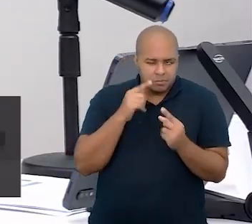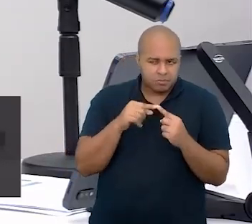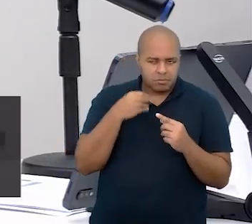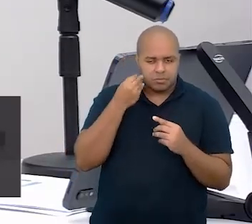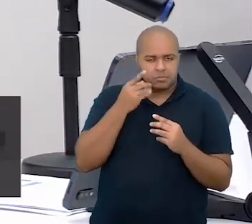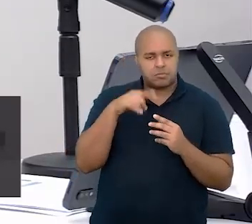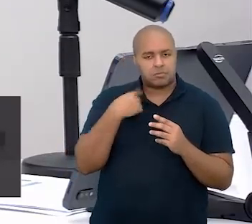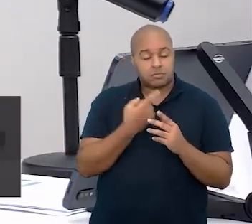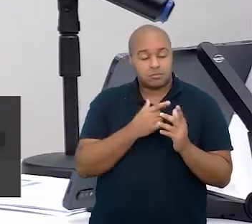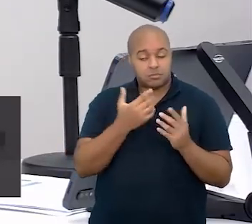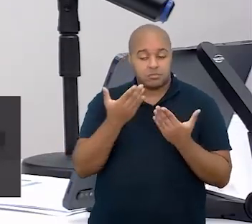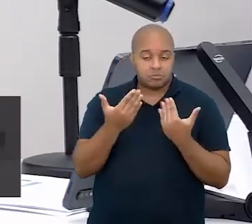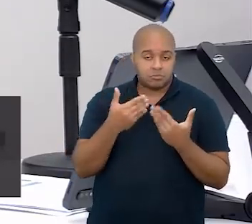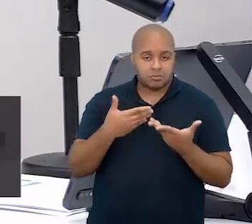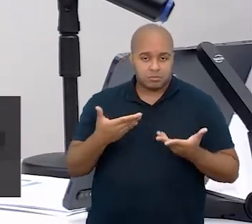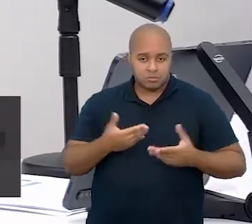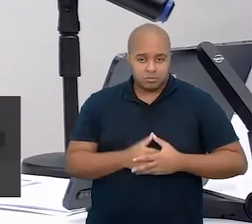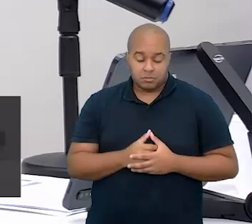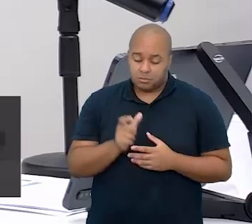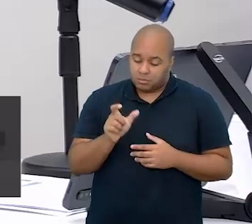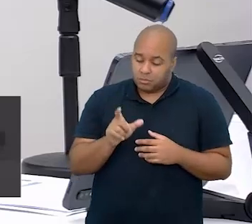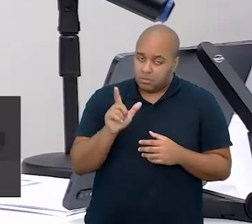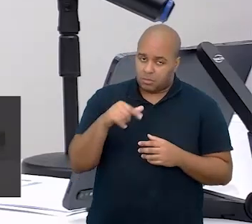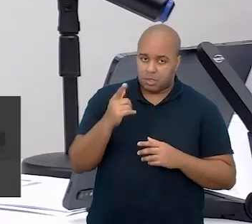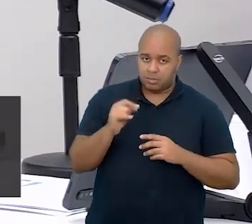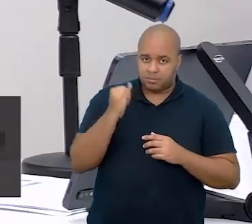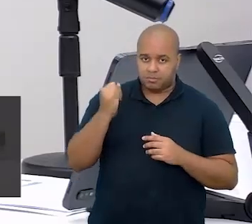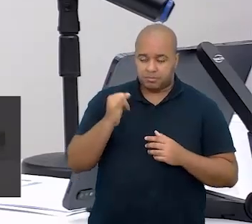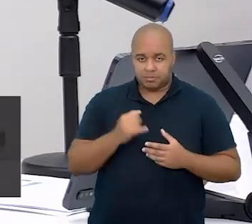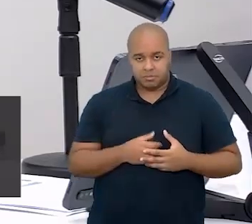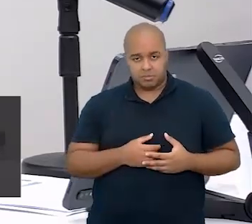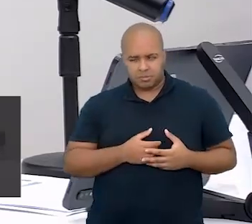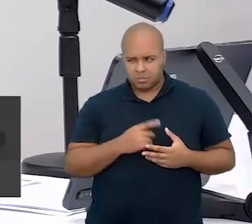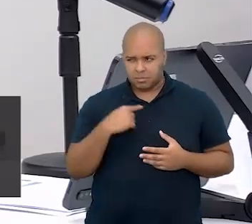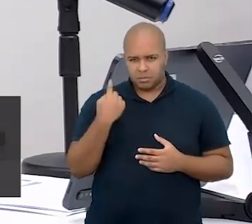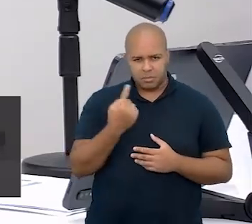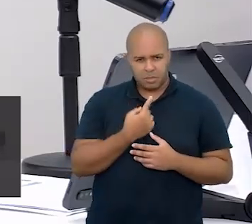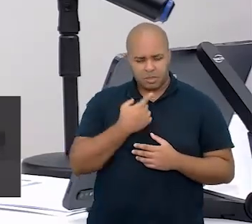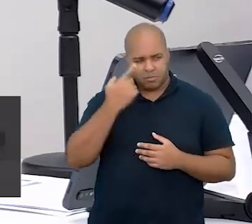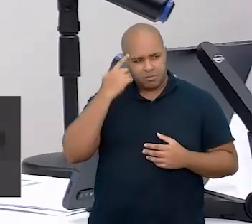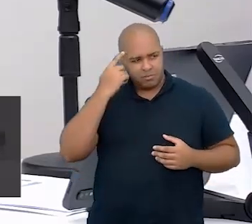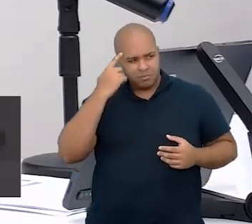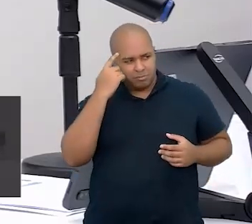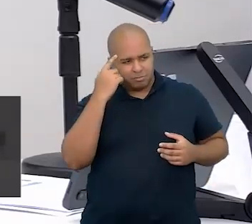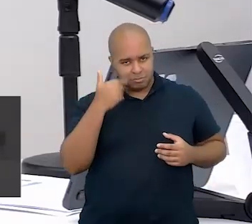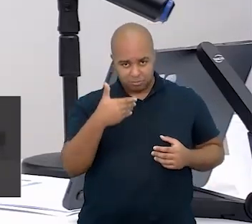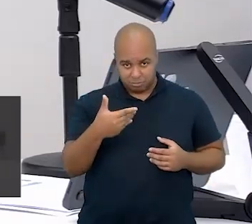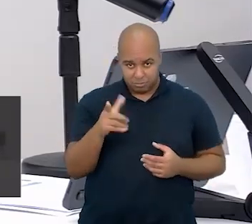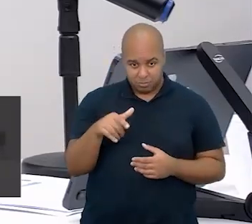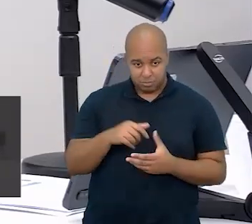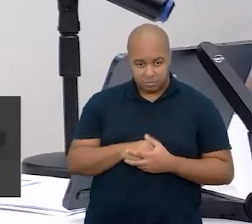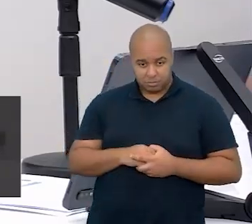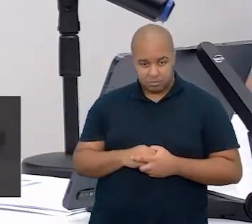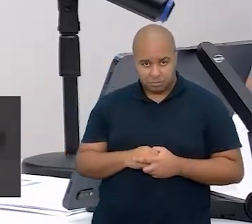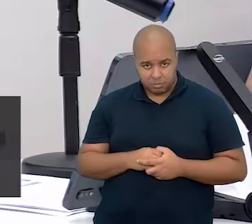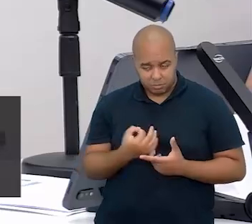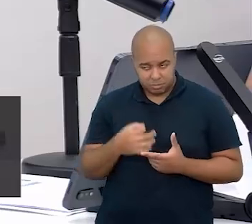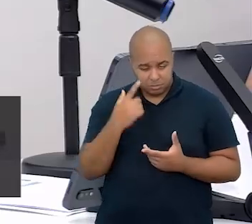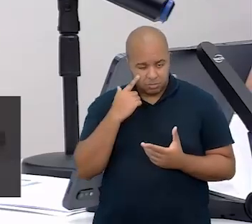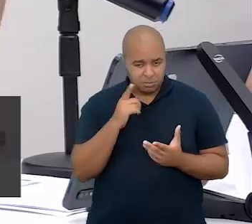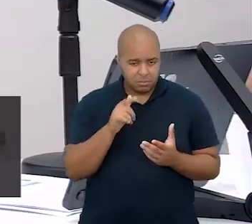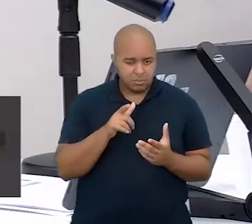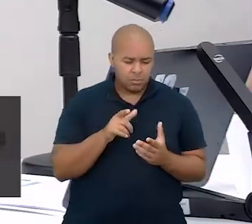experiências que a gente está discutindo aqui. E isso é muito valoroso. Para a gente pensar, para início de conversa, né?